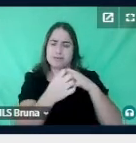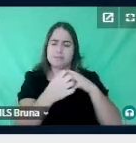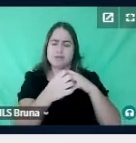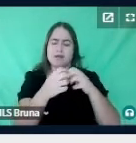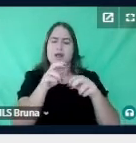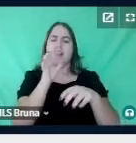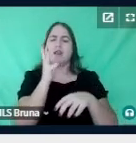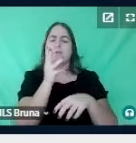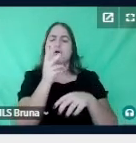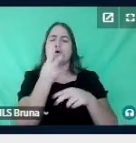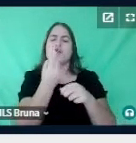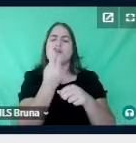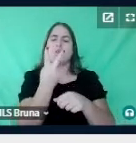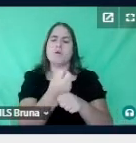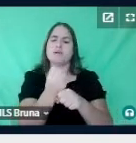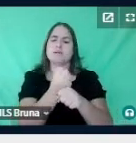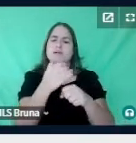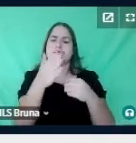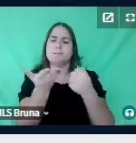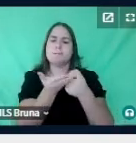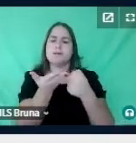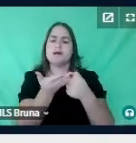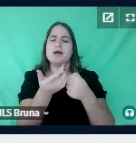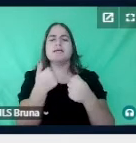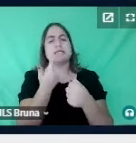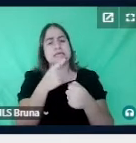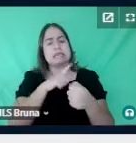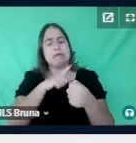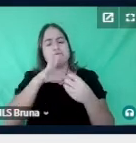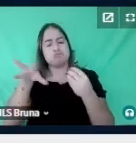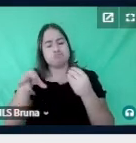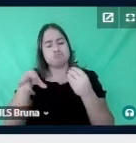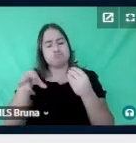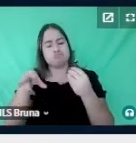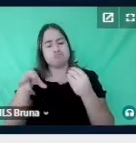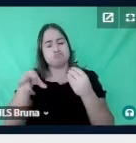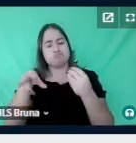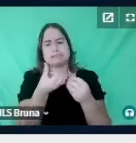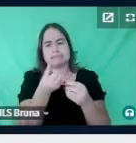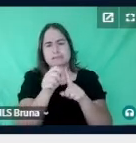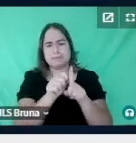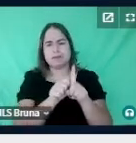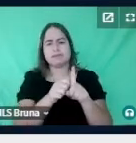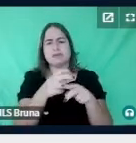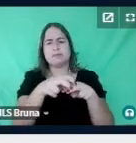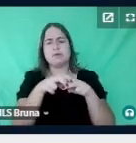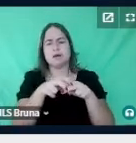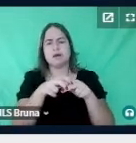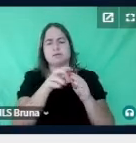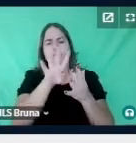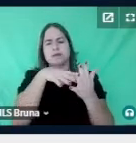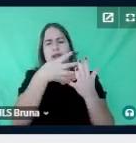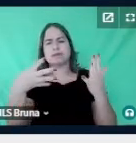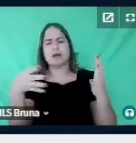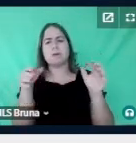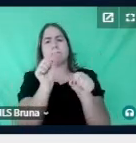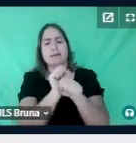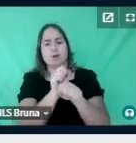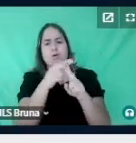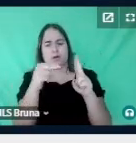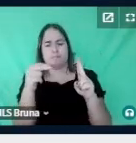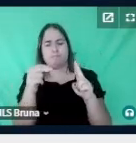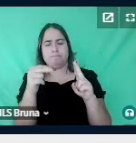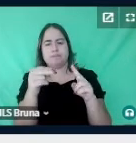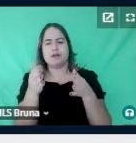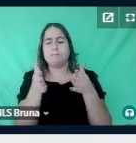tivemos um pouco mais de tempo para trabalhar devido à suspensão do calendário na UNB. É